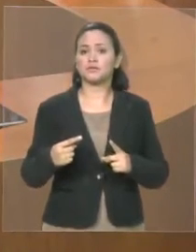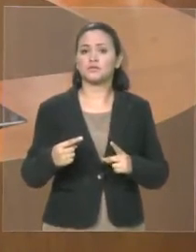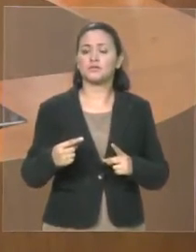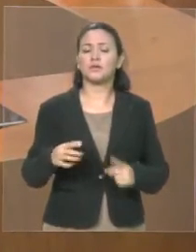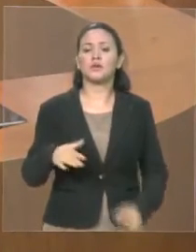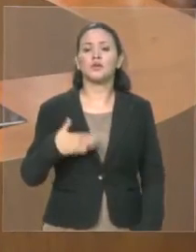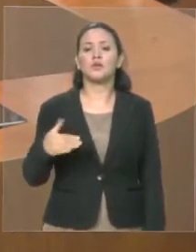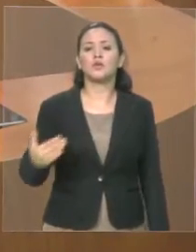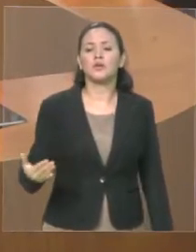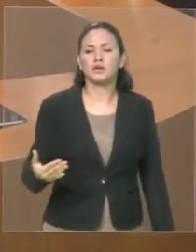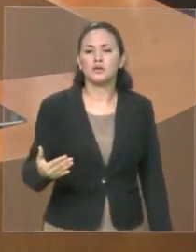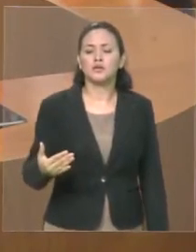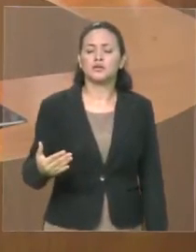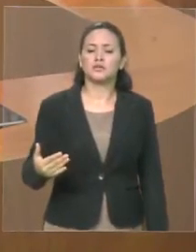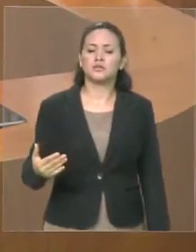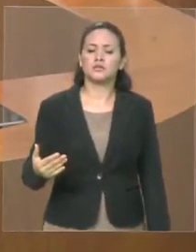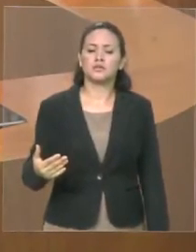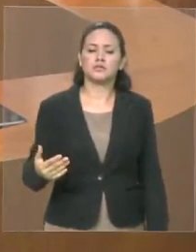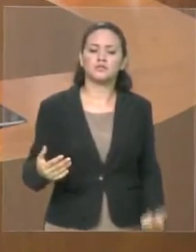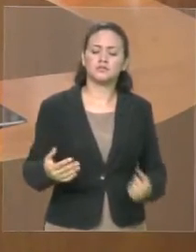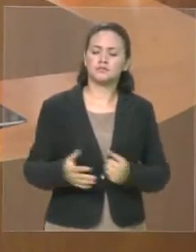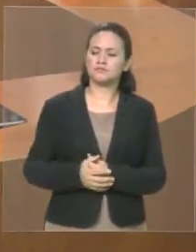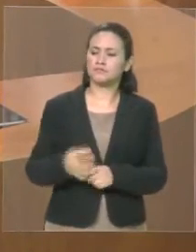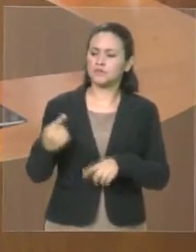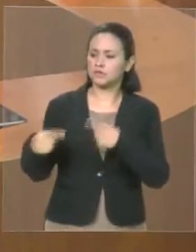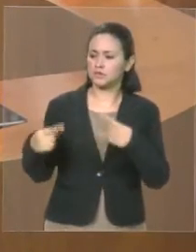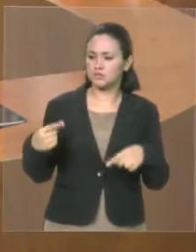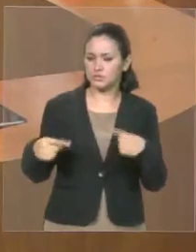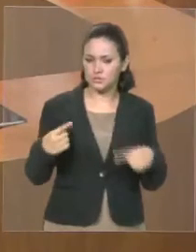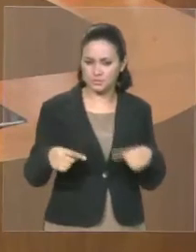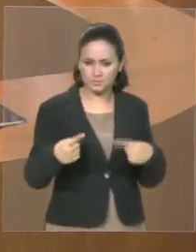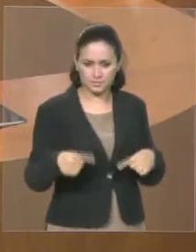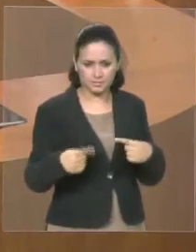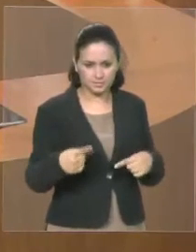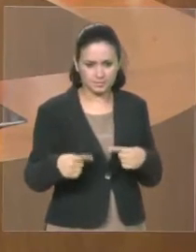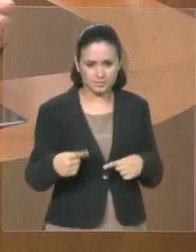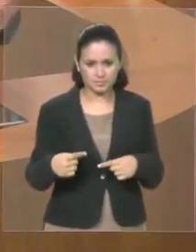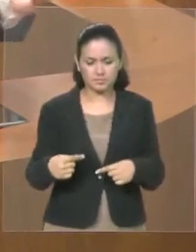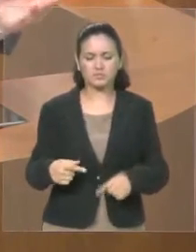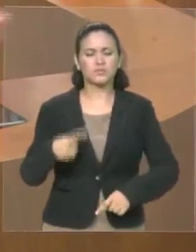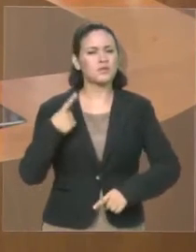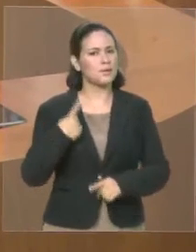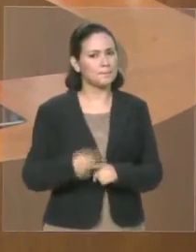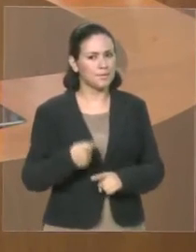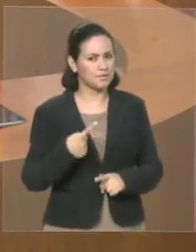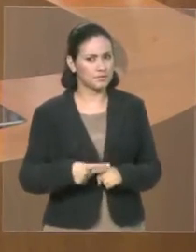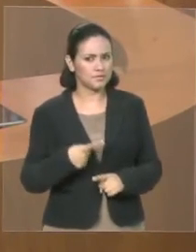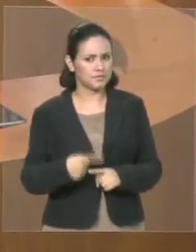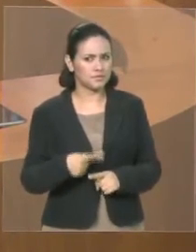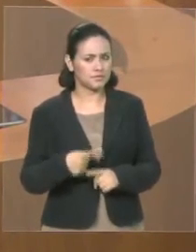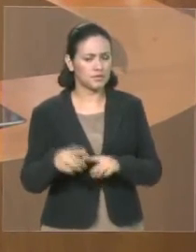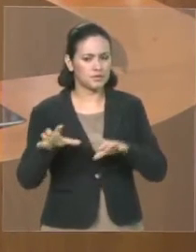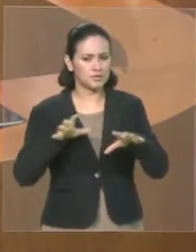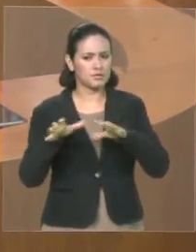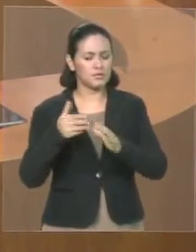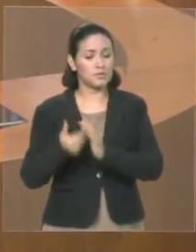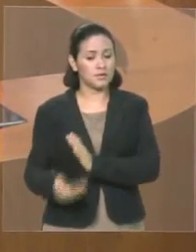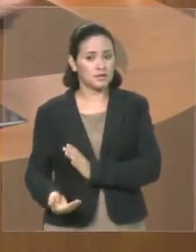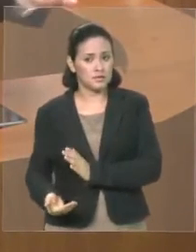discutia as razões pelas quais o Sampaio caiu,